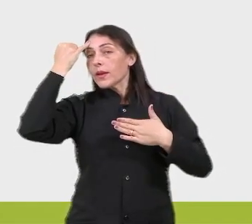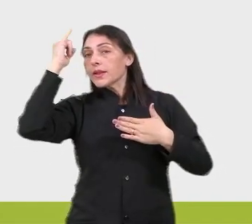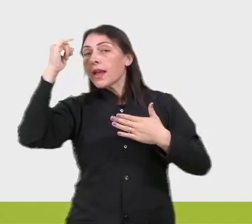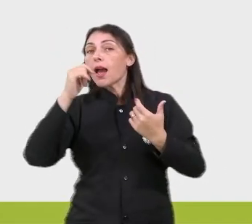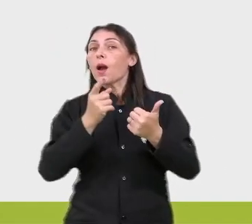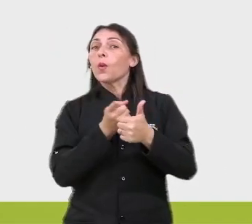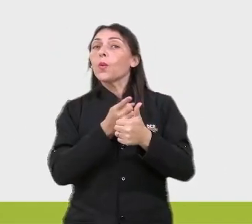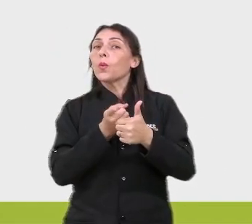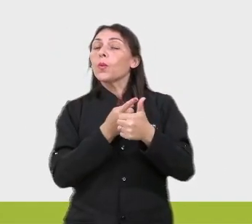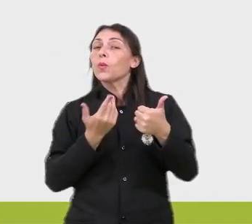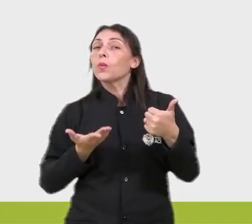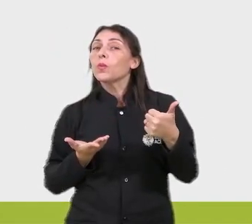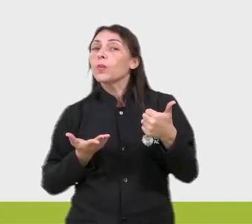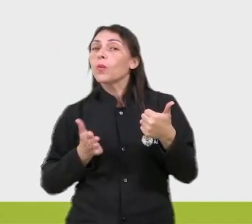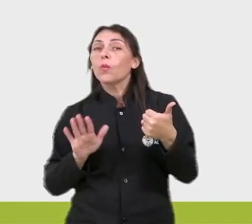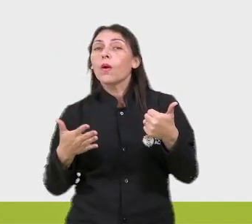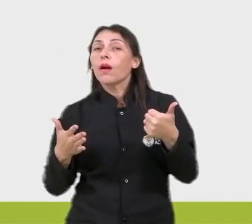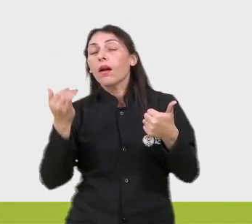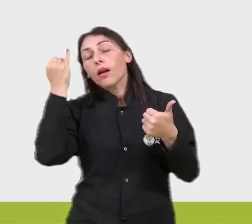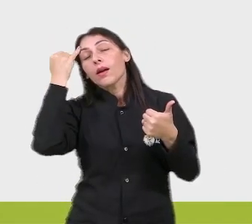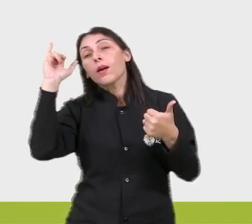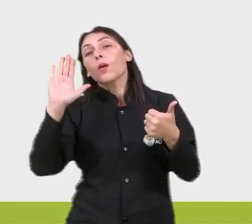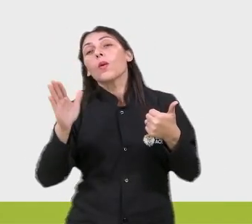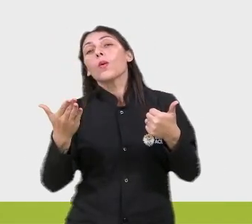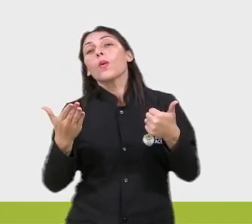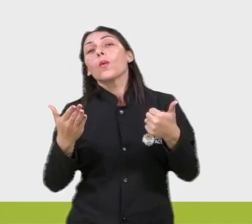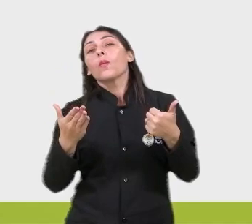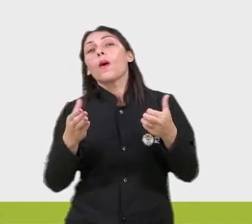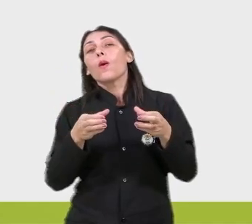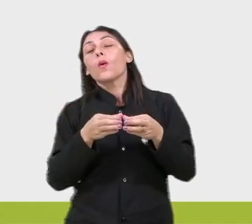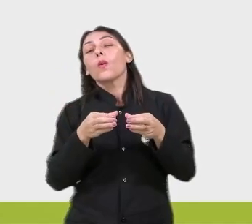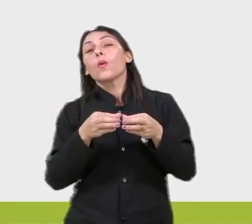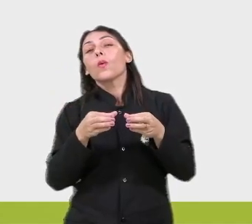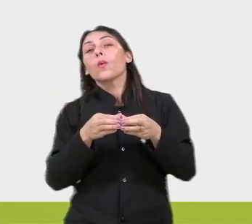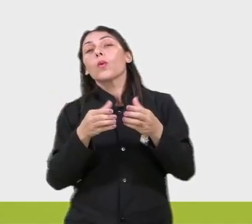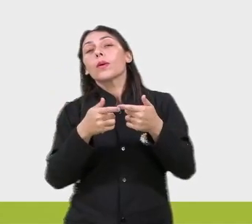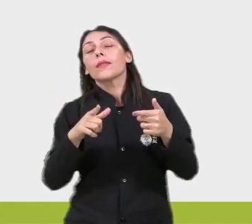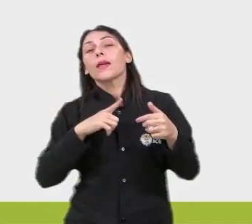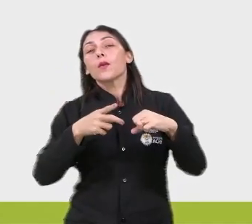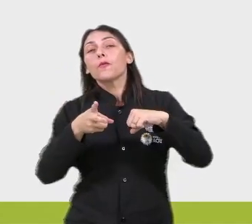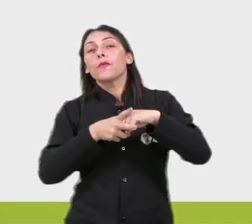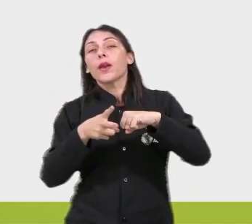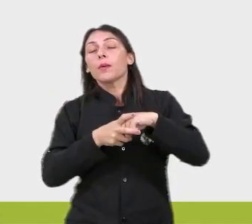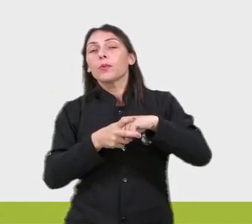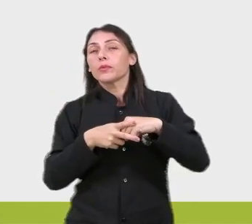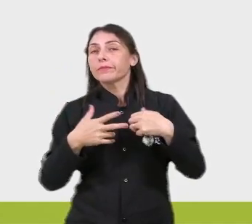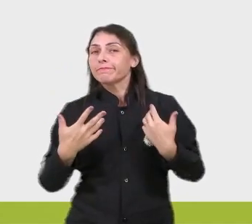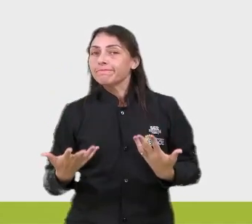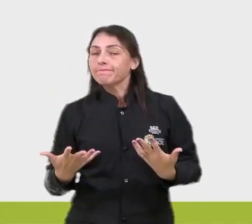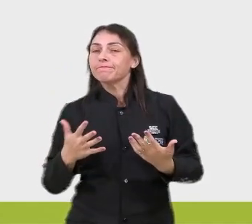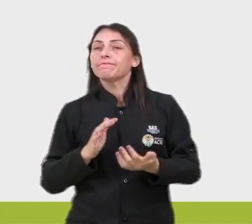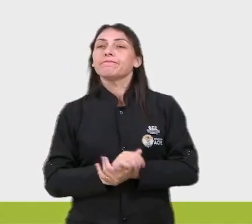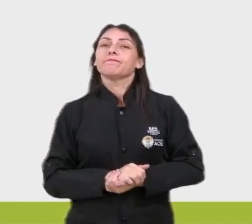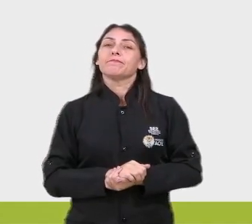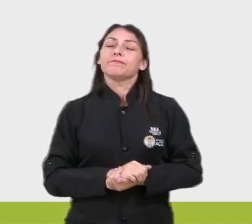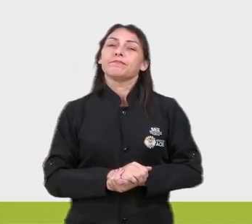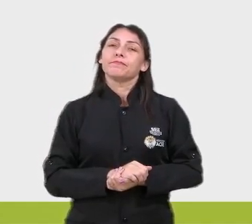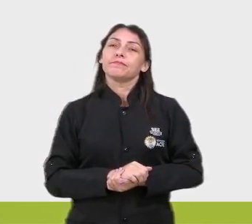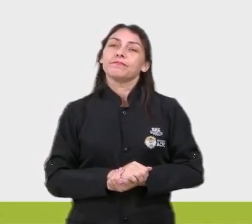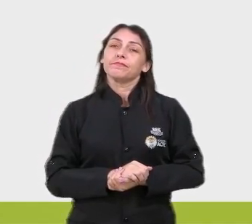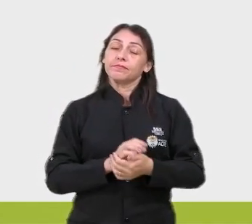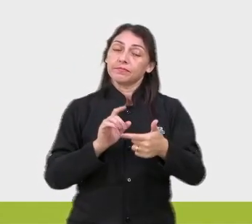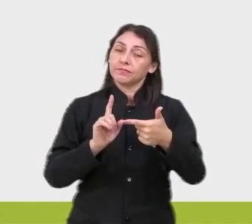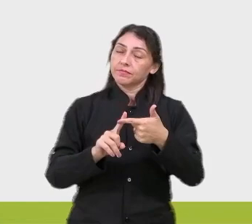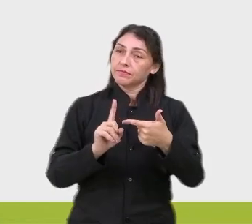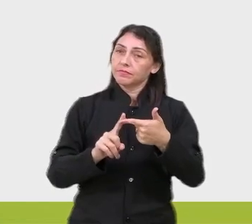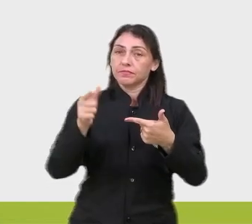1? Qual é a ideia 1? Qual é a classe gramatical aqui? Nós temos um verbo, não é isso? A classe gramatical do item